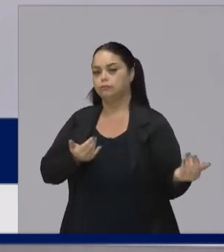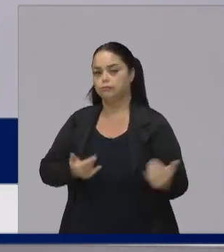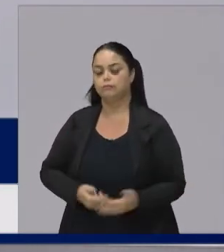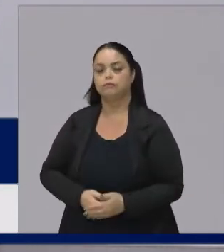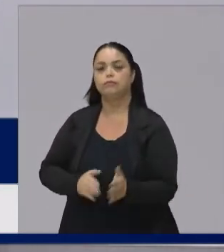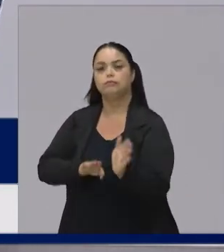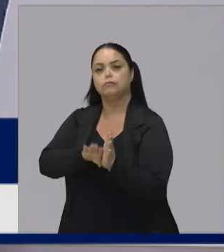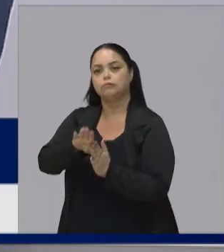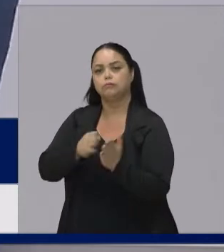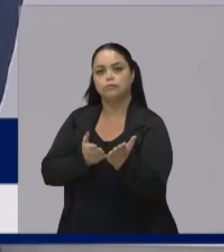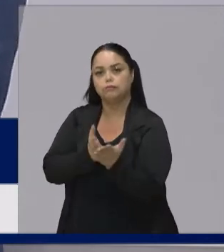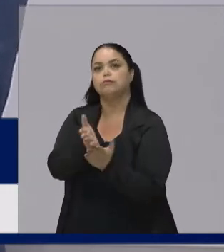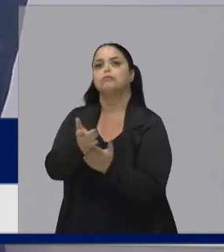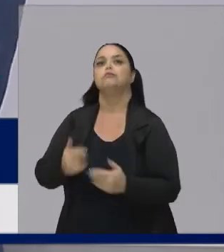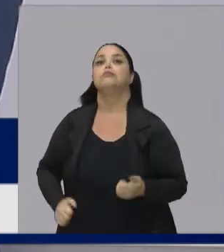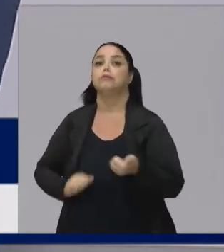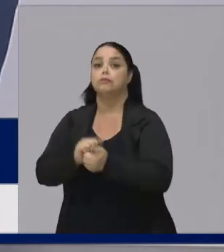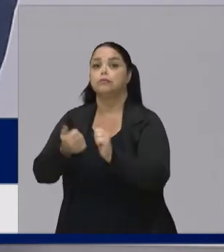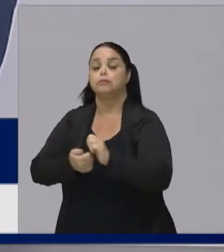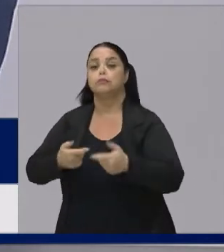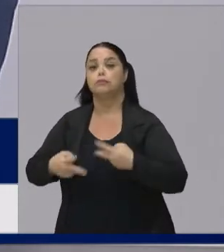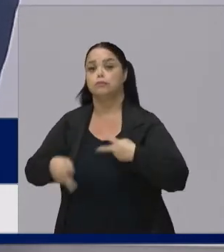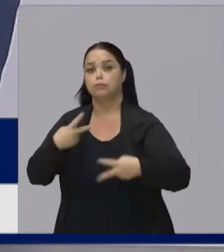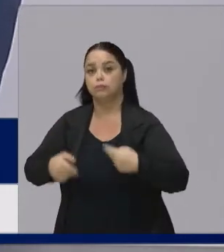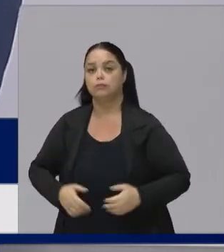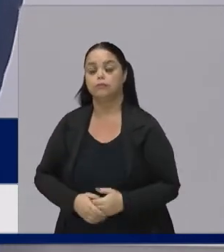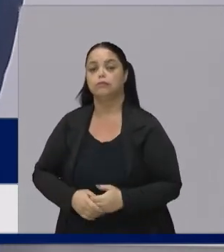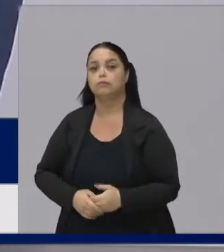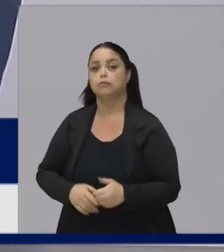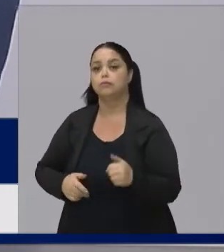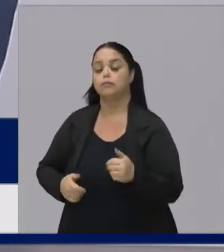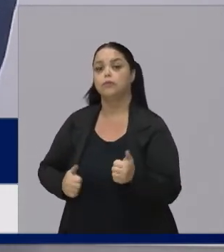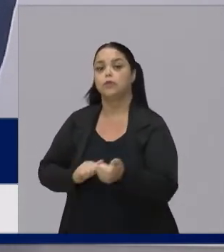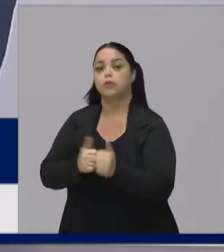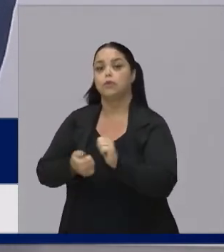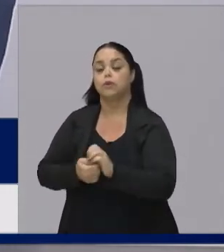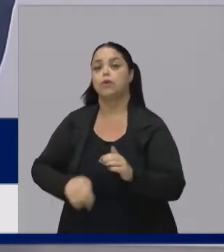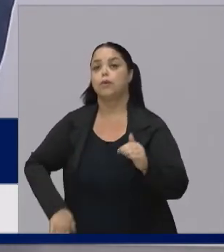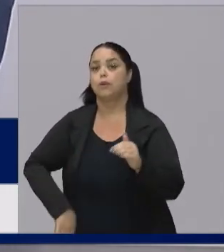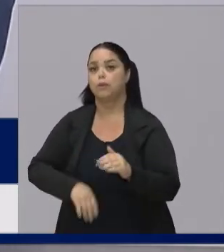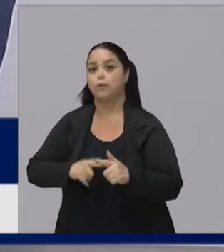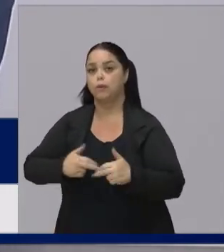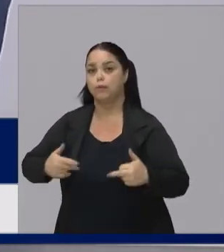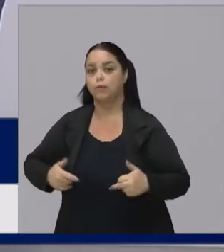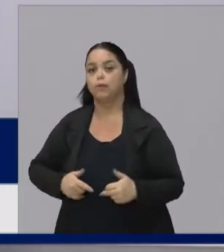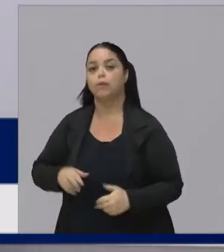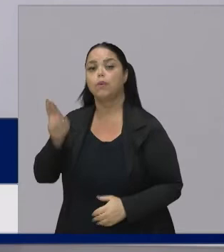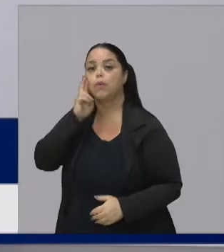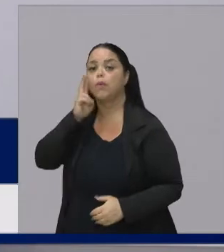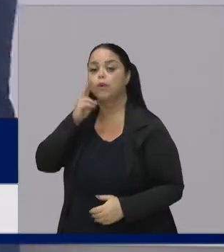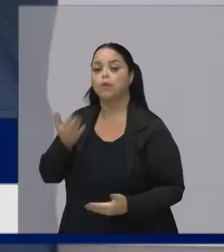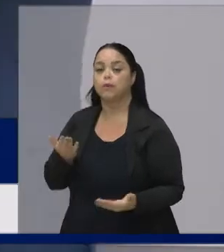Um povo Campos 6 de dezembro De 2021 Vereador Renato Santiago Daniel